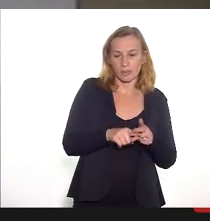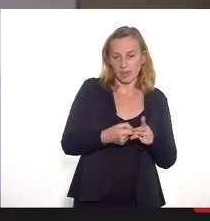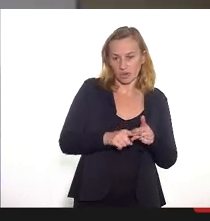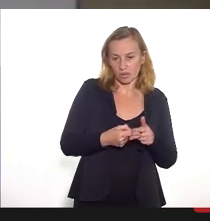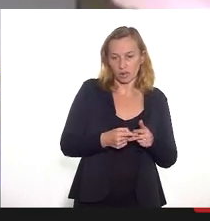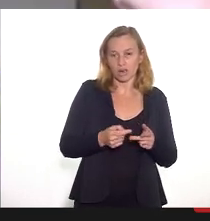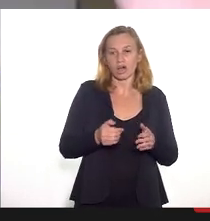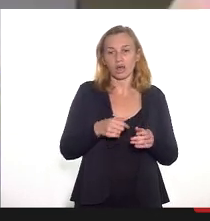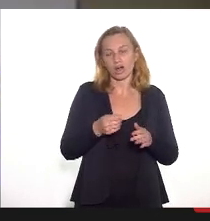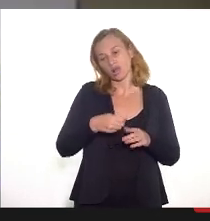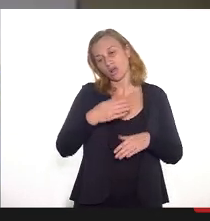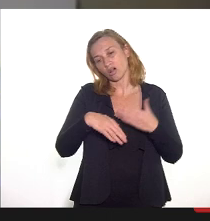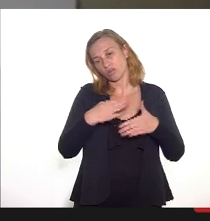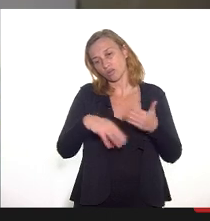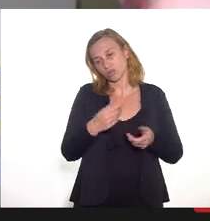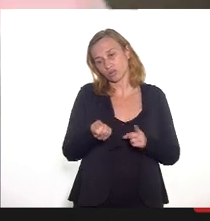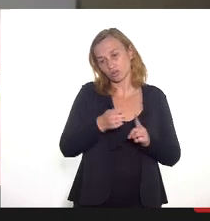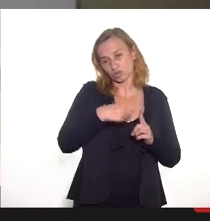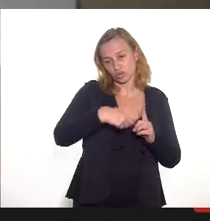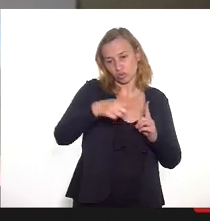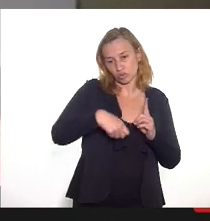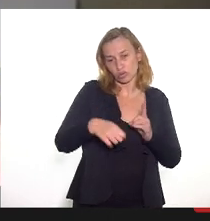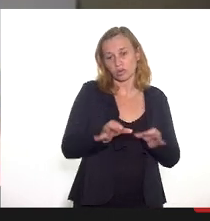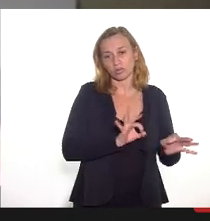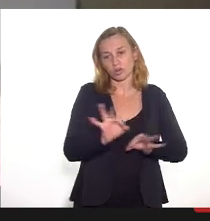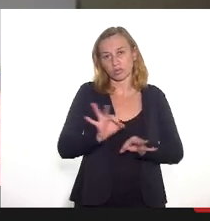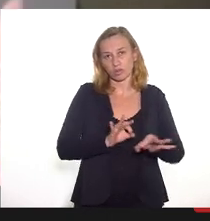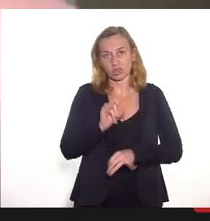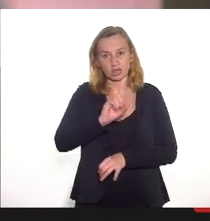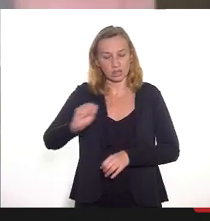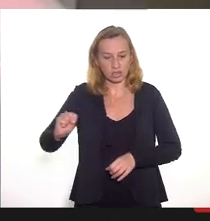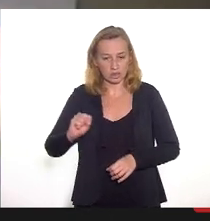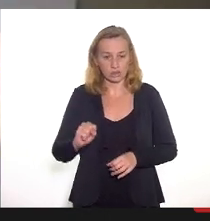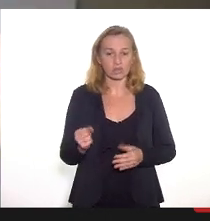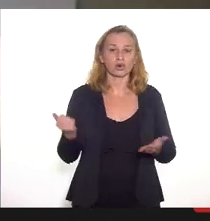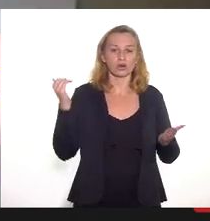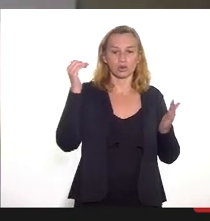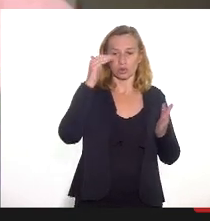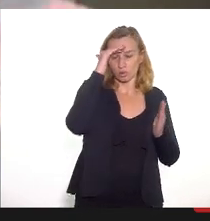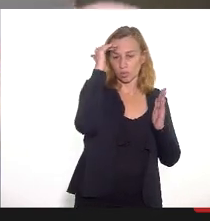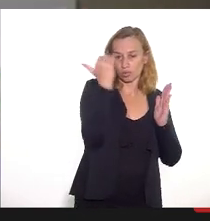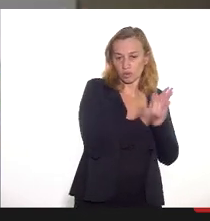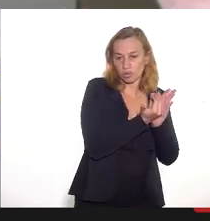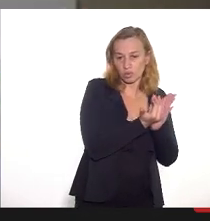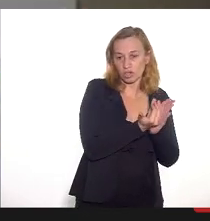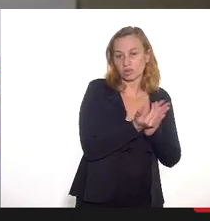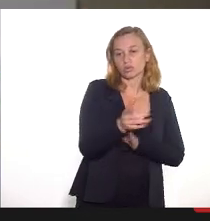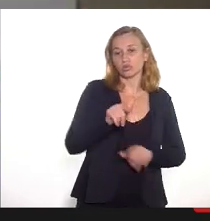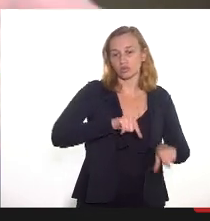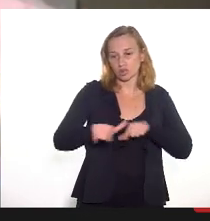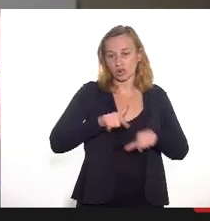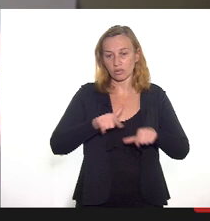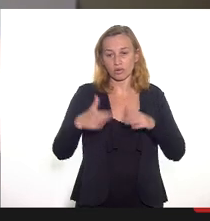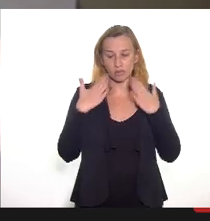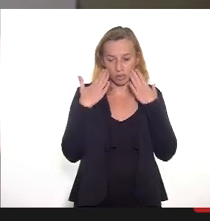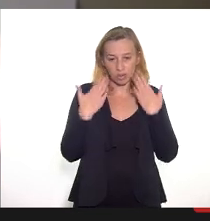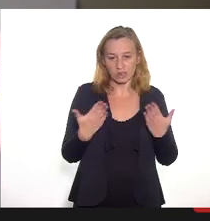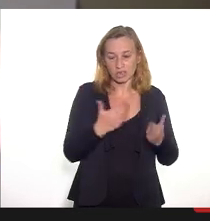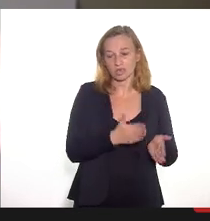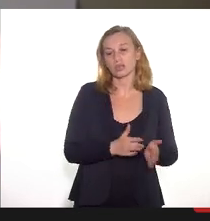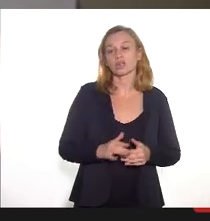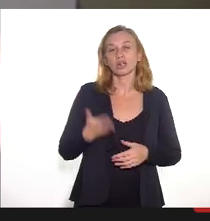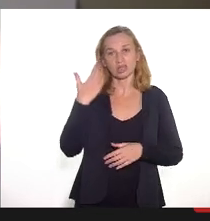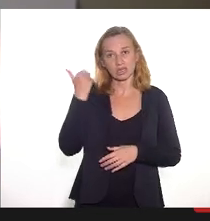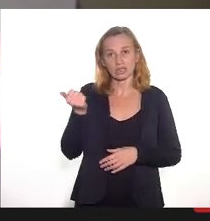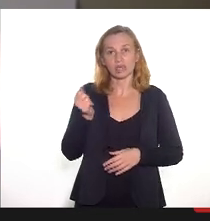que possa haver planejamento das ações pela SES, cumprimento das obrigações conforme elas vão se apresentando, porque a